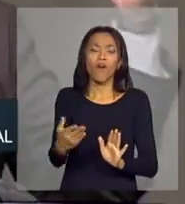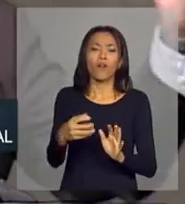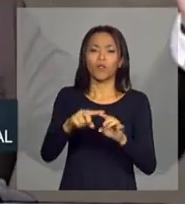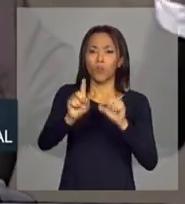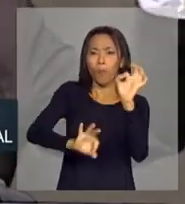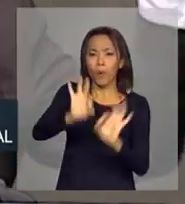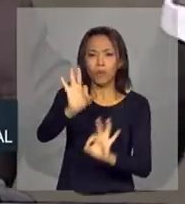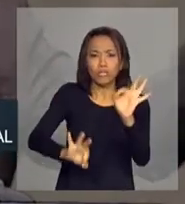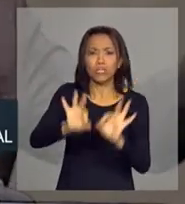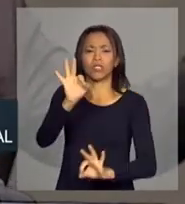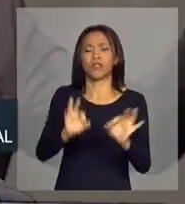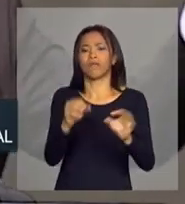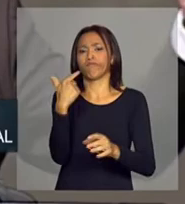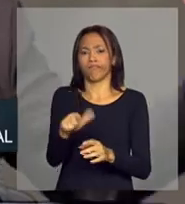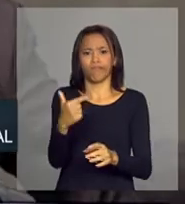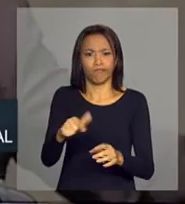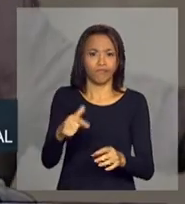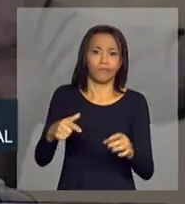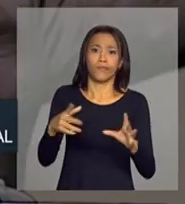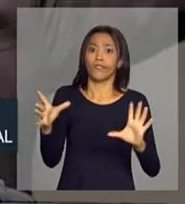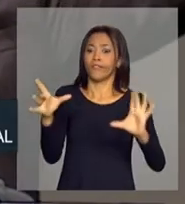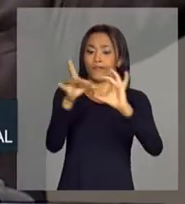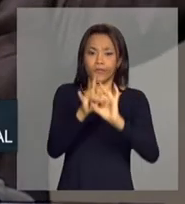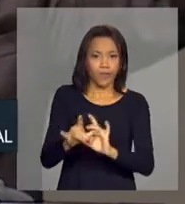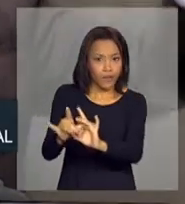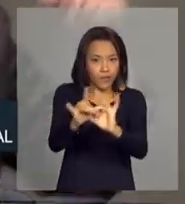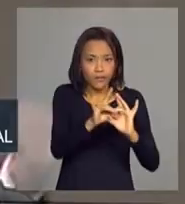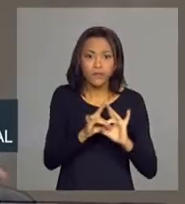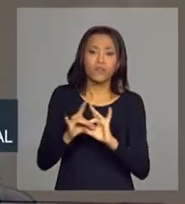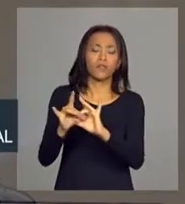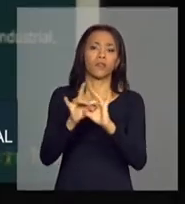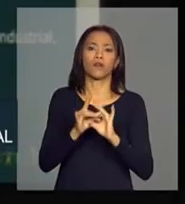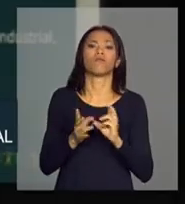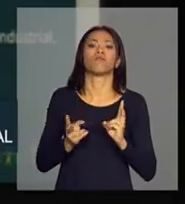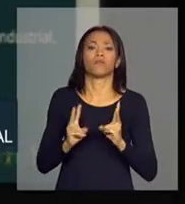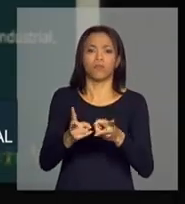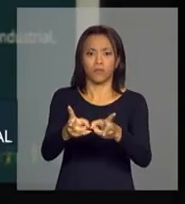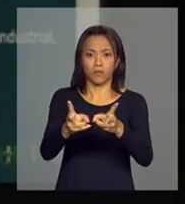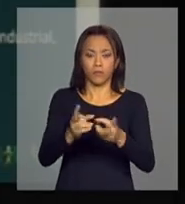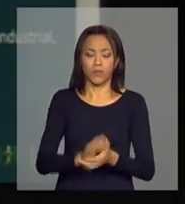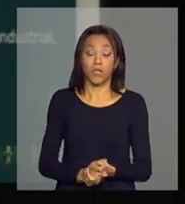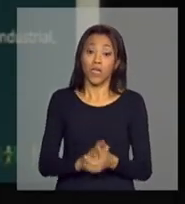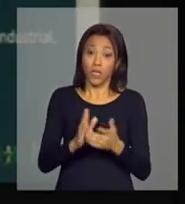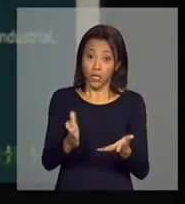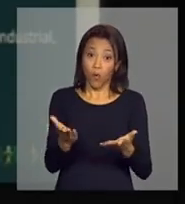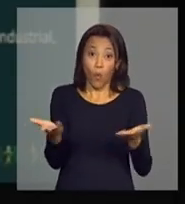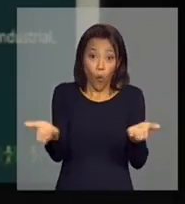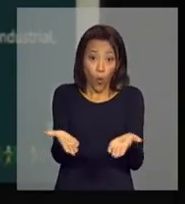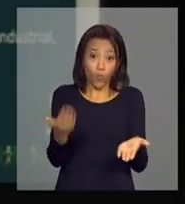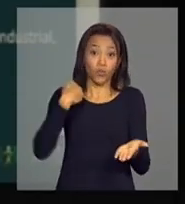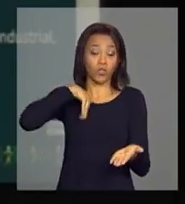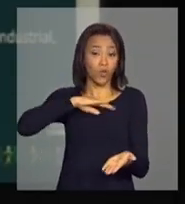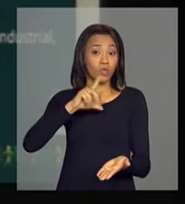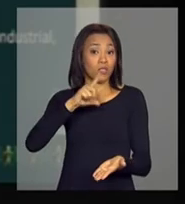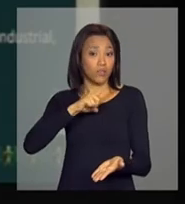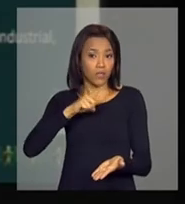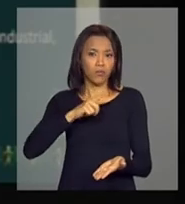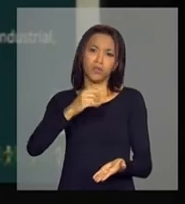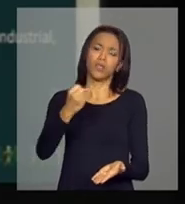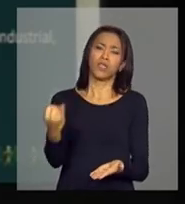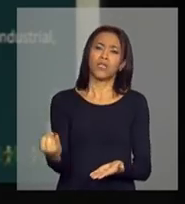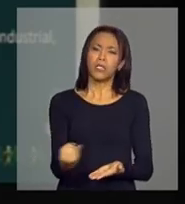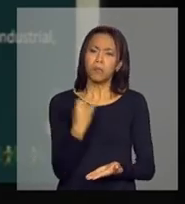estruturado, nacional, de integração do tecido produtivo nacional. Nós temos hoje importantes